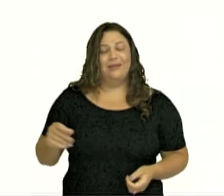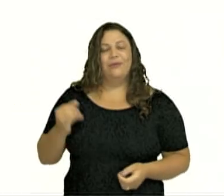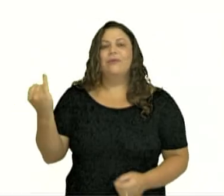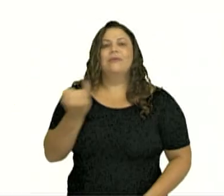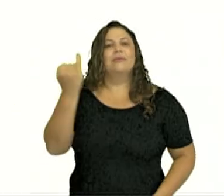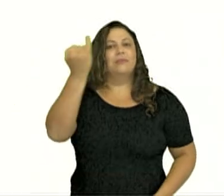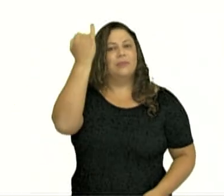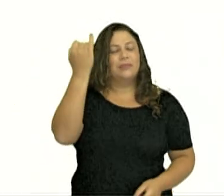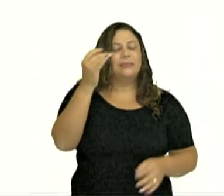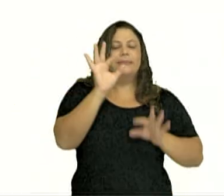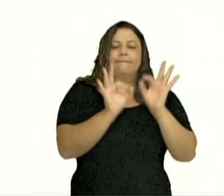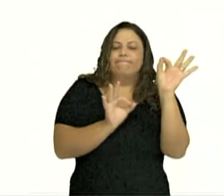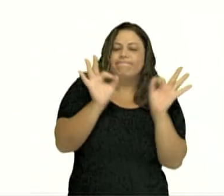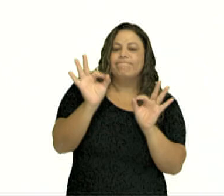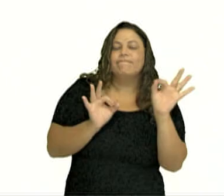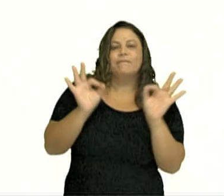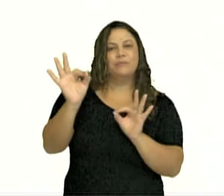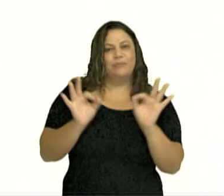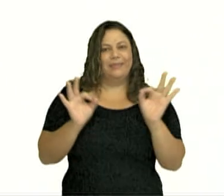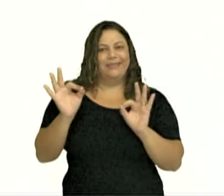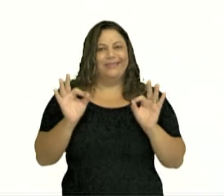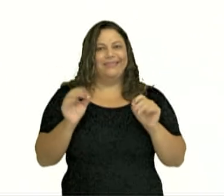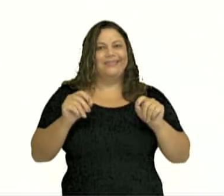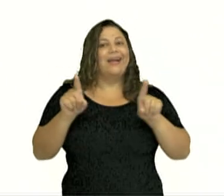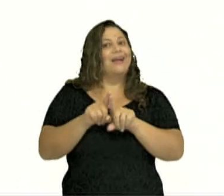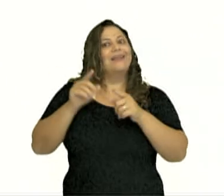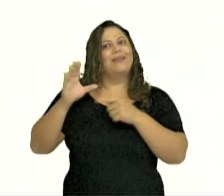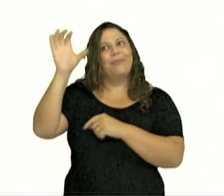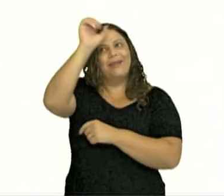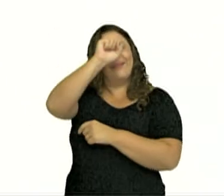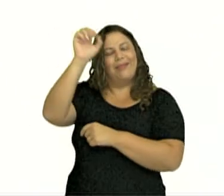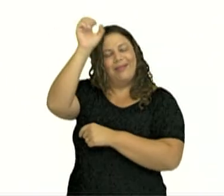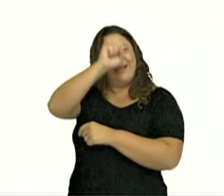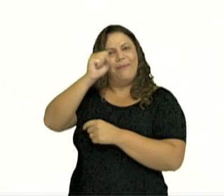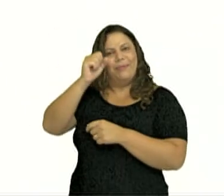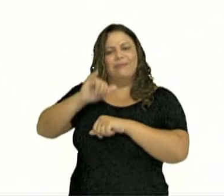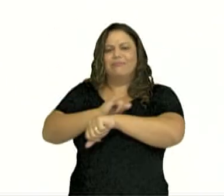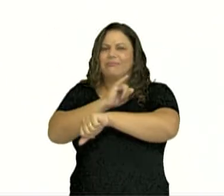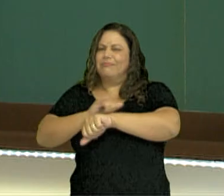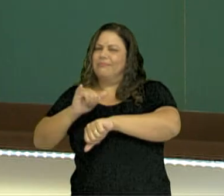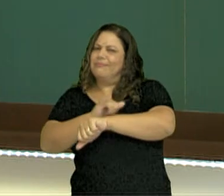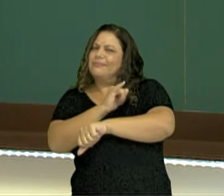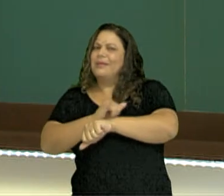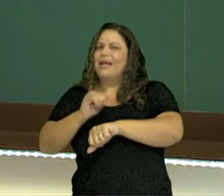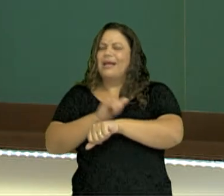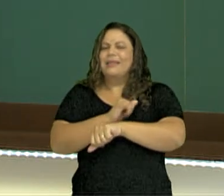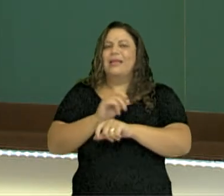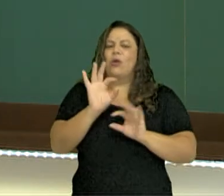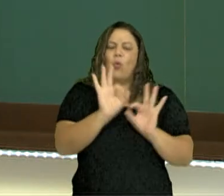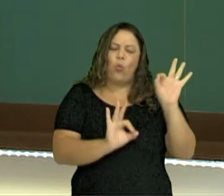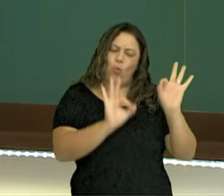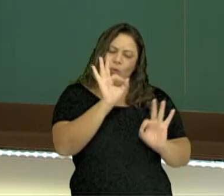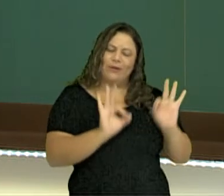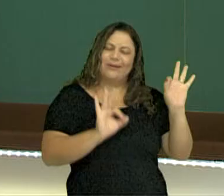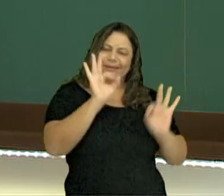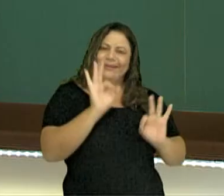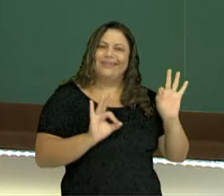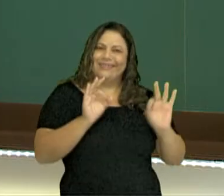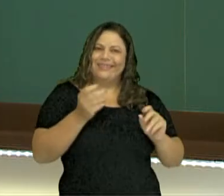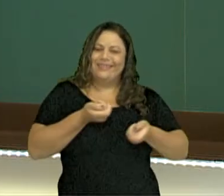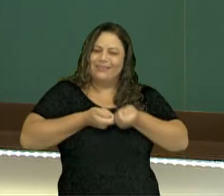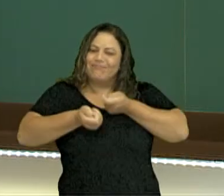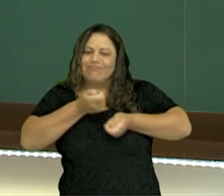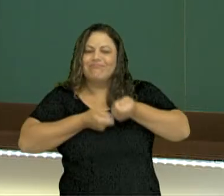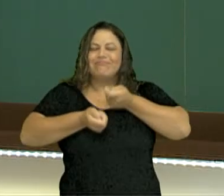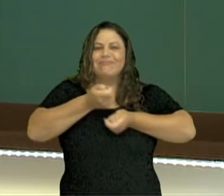de fazer um orçamento e aprendemos uma técnica ali de organizar o nosso orçamento. Nosso